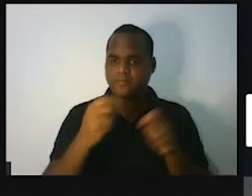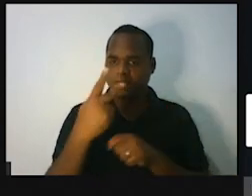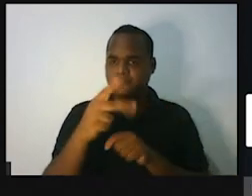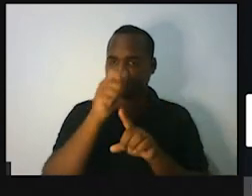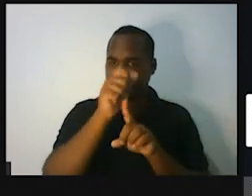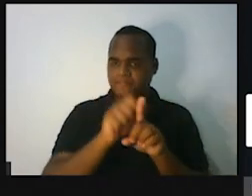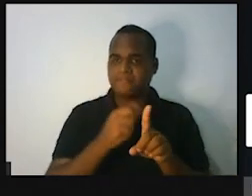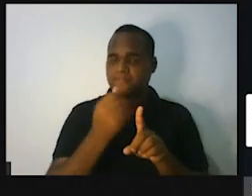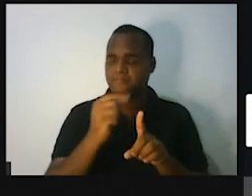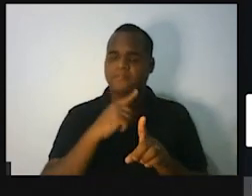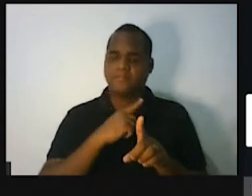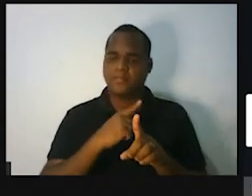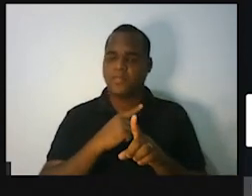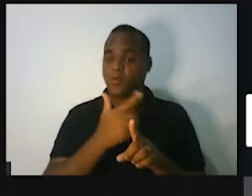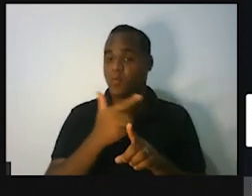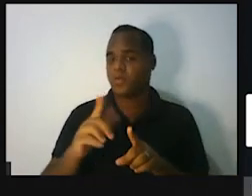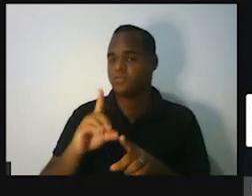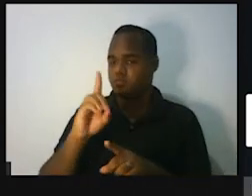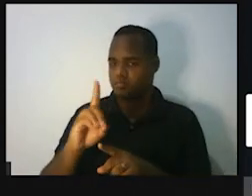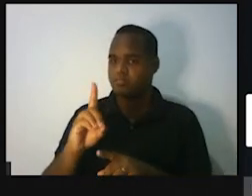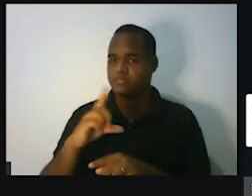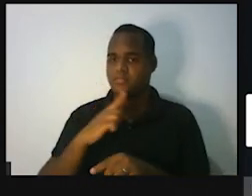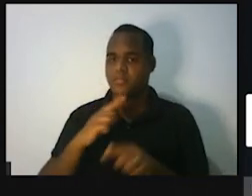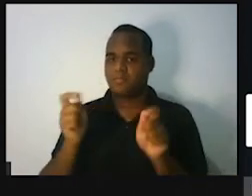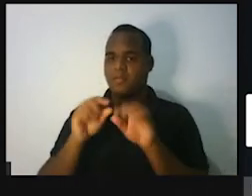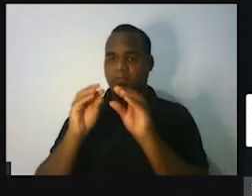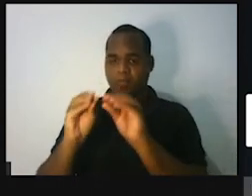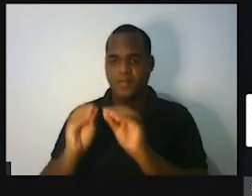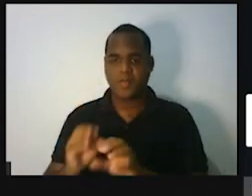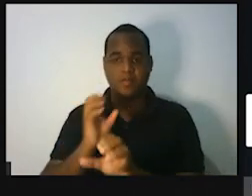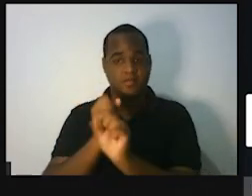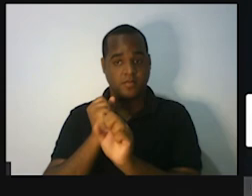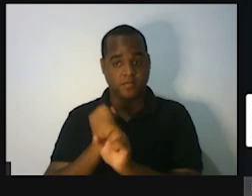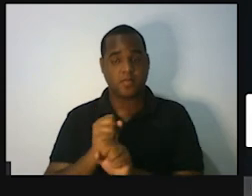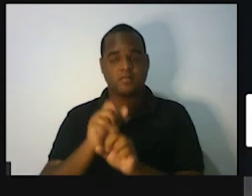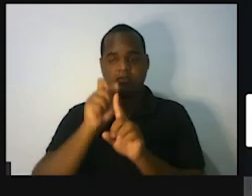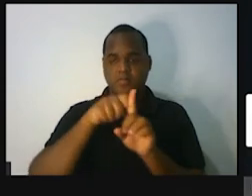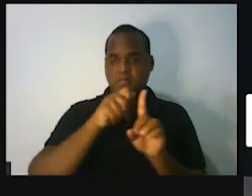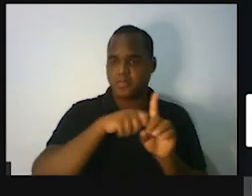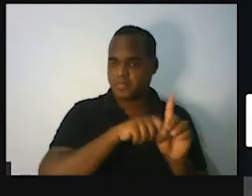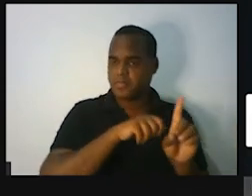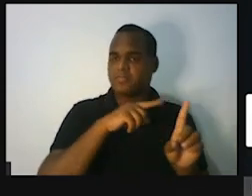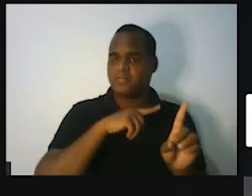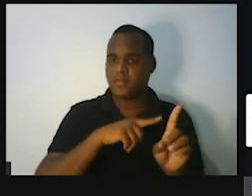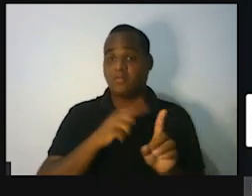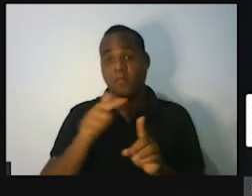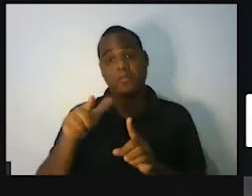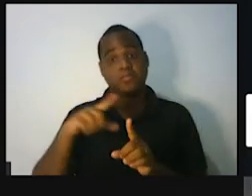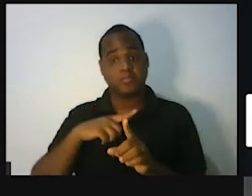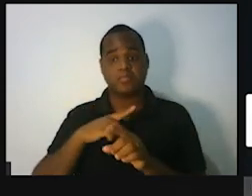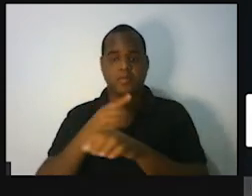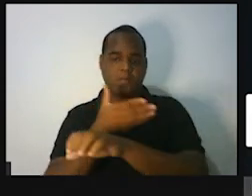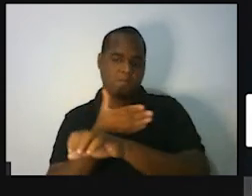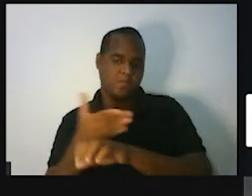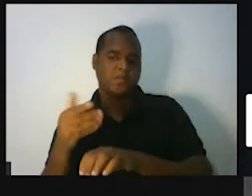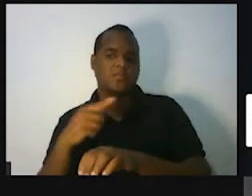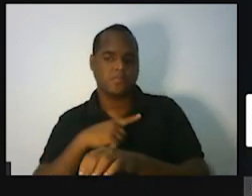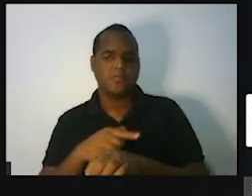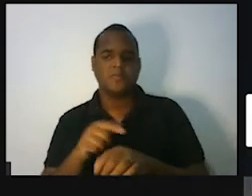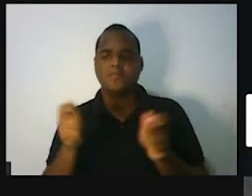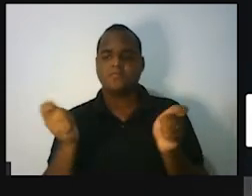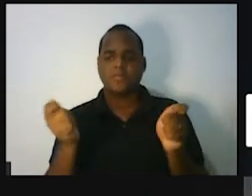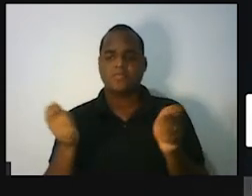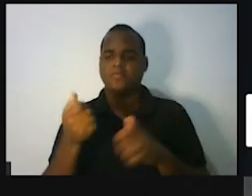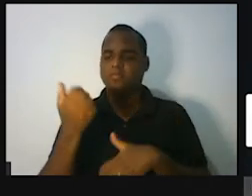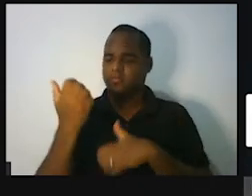Ao lado direito, você vai colocar o consumo de cada mês. E os espaços em branco da folha, você pode